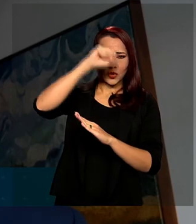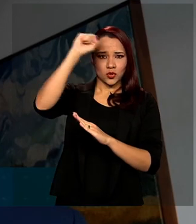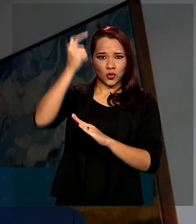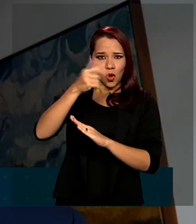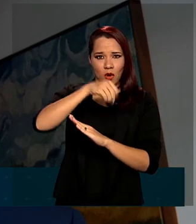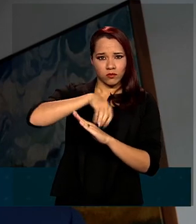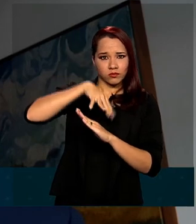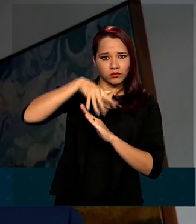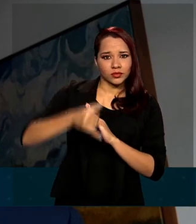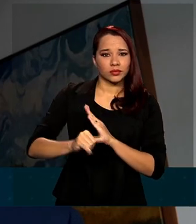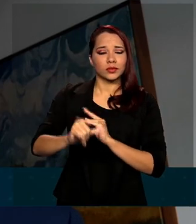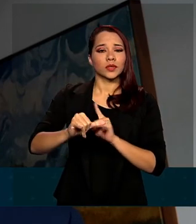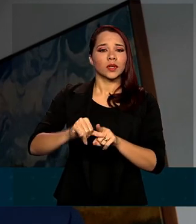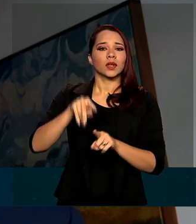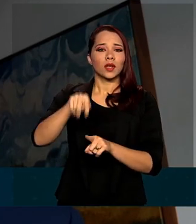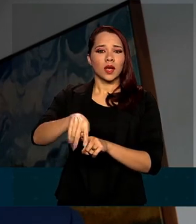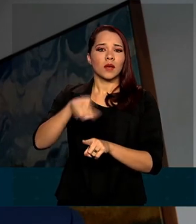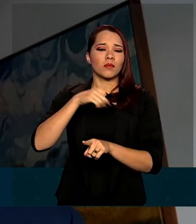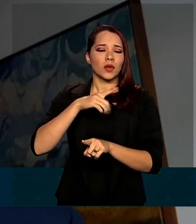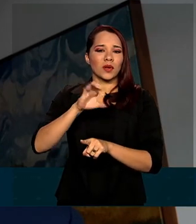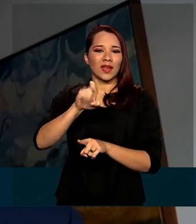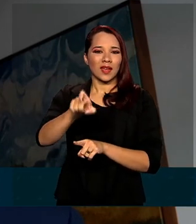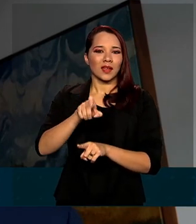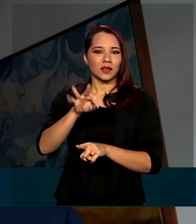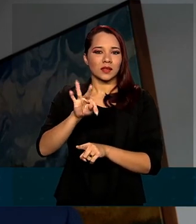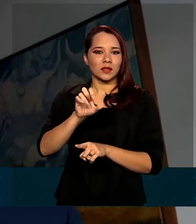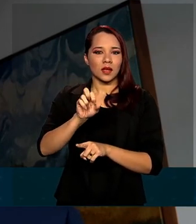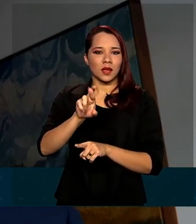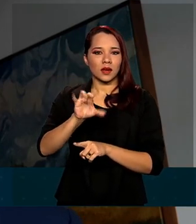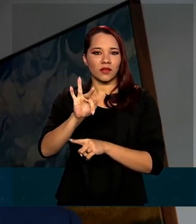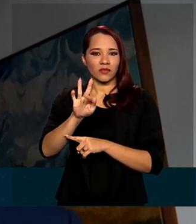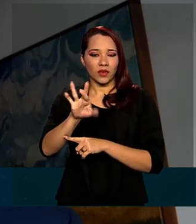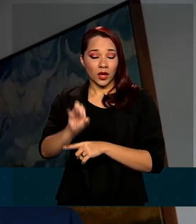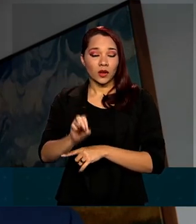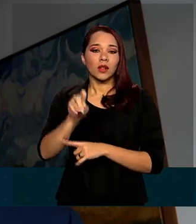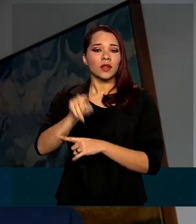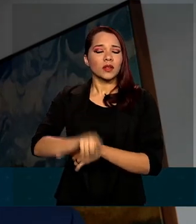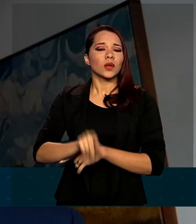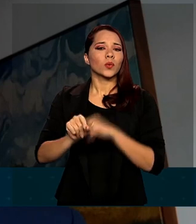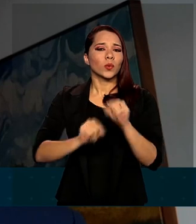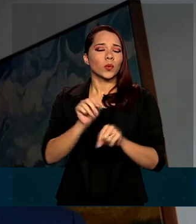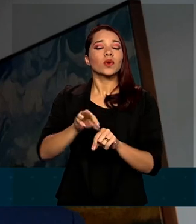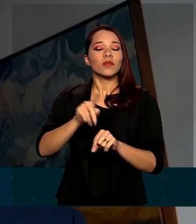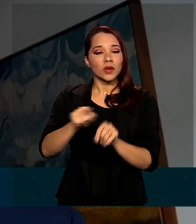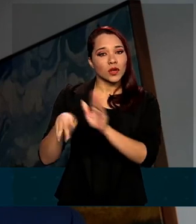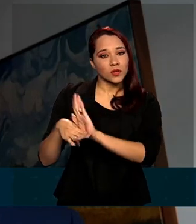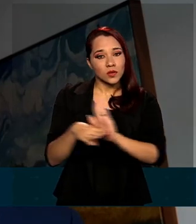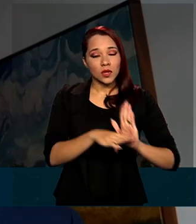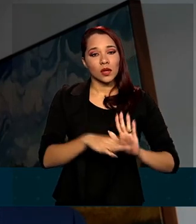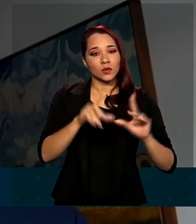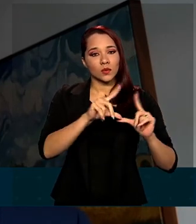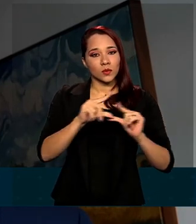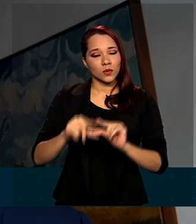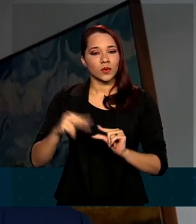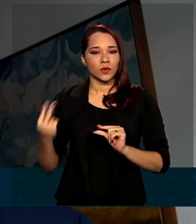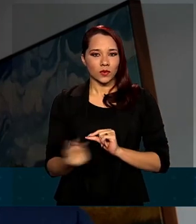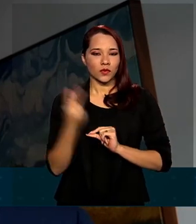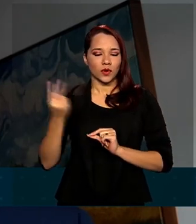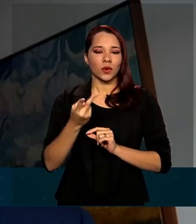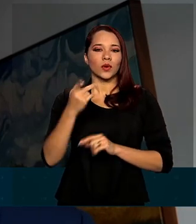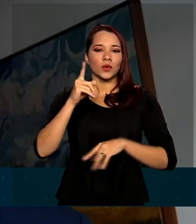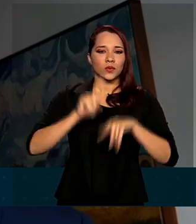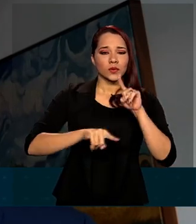esses, beneficiados pelo ex-tarifário, existe uma visão positiva de que isso pode ajudar a reduzir o custo dos